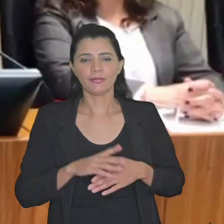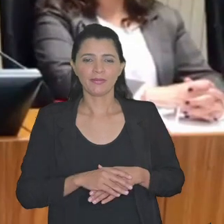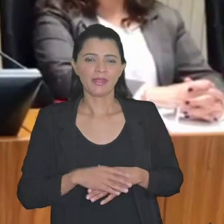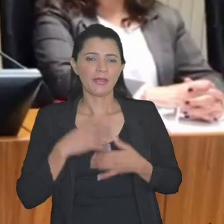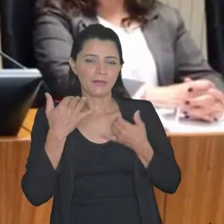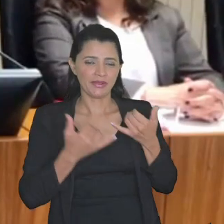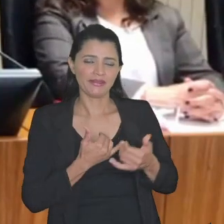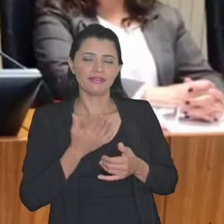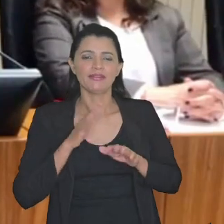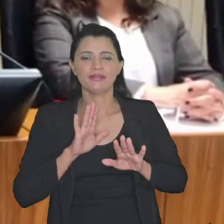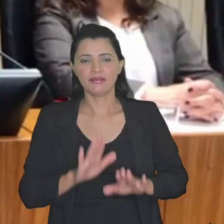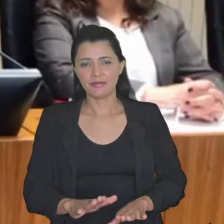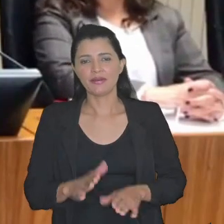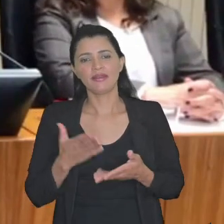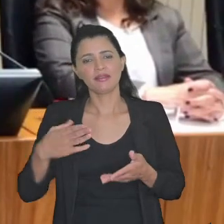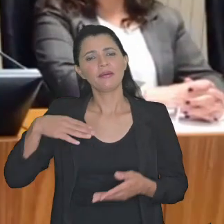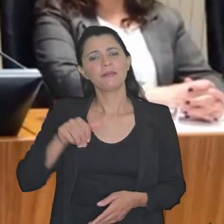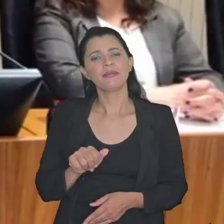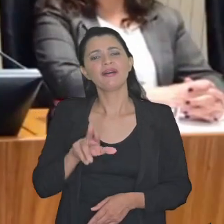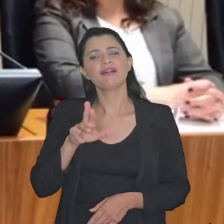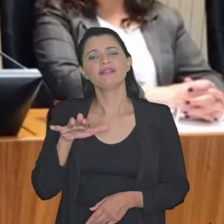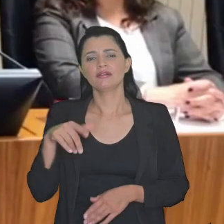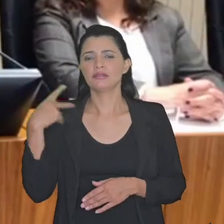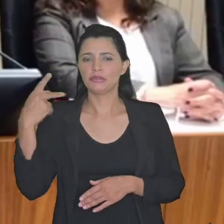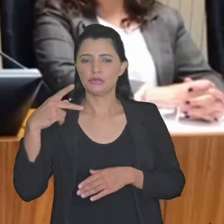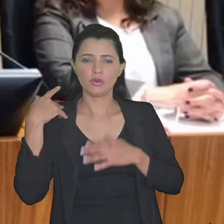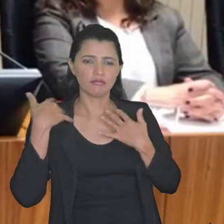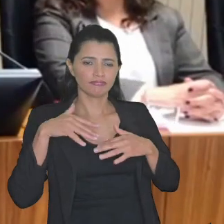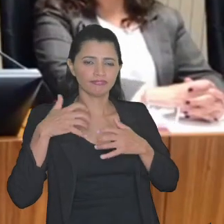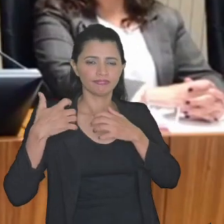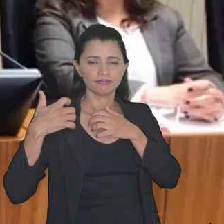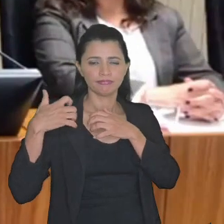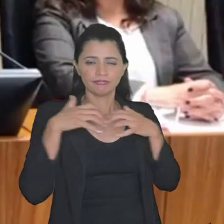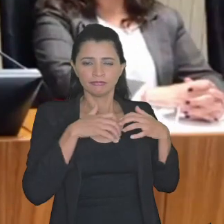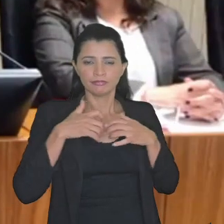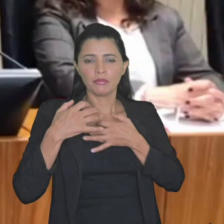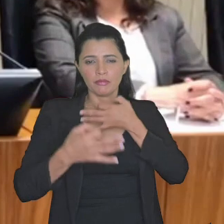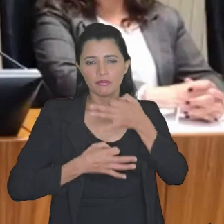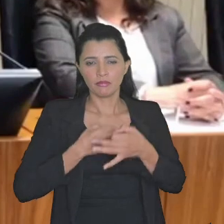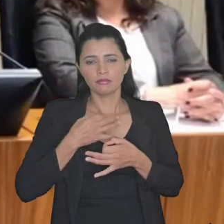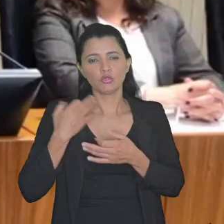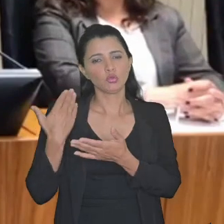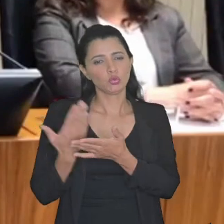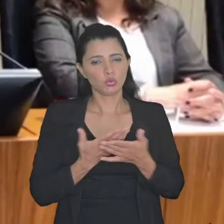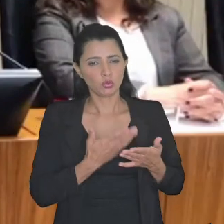essa é uma brincadeira mas olha as suas reflexões